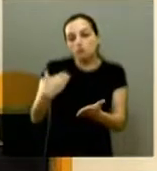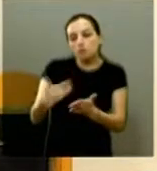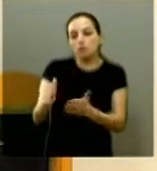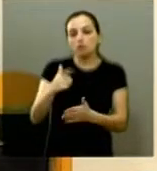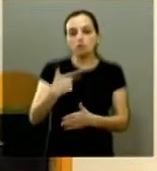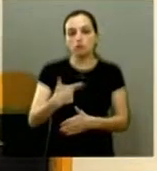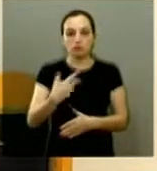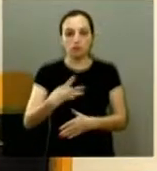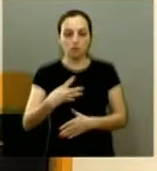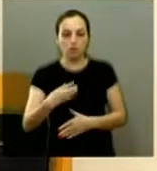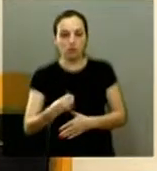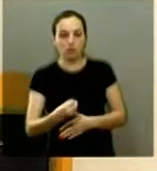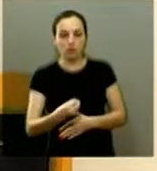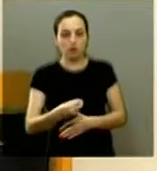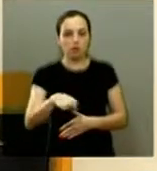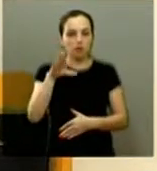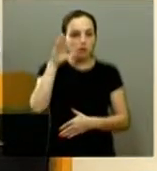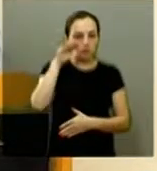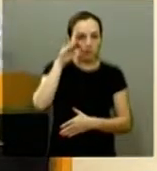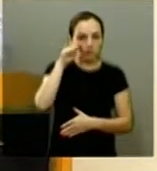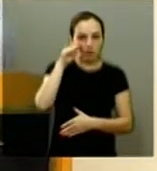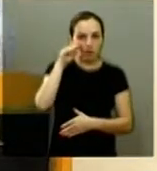240 funcionários